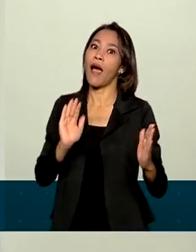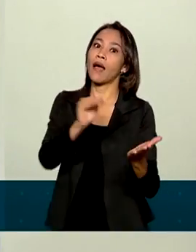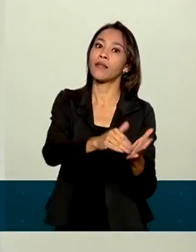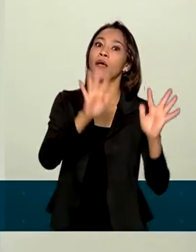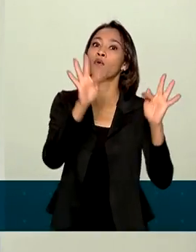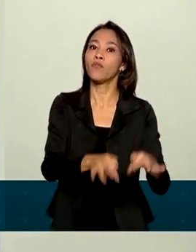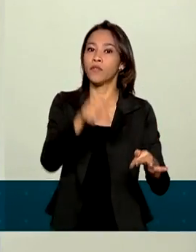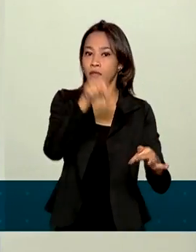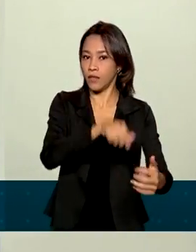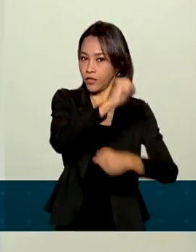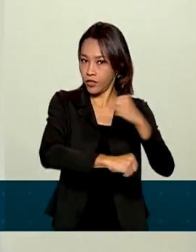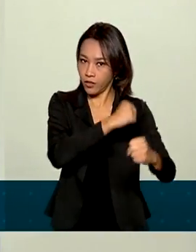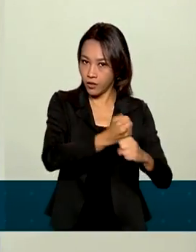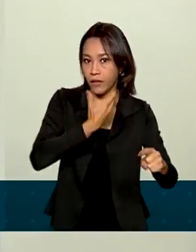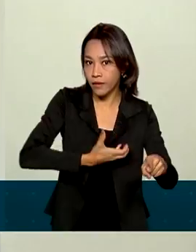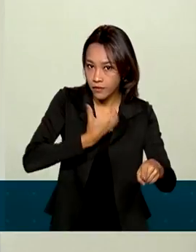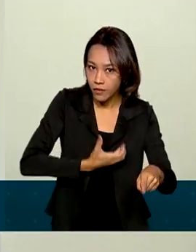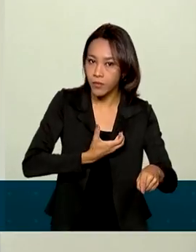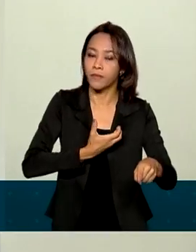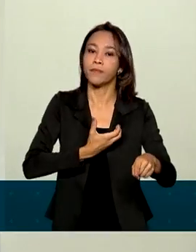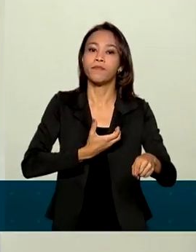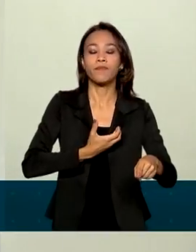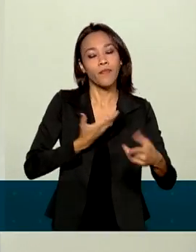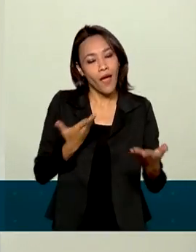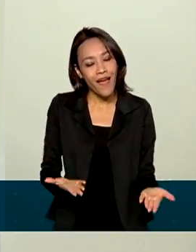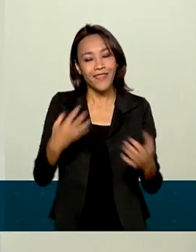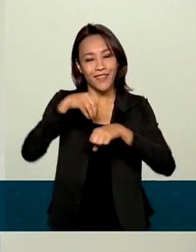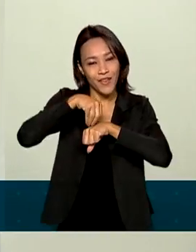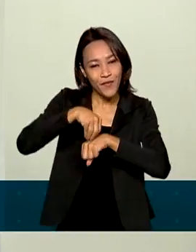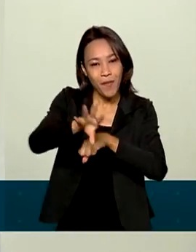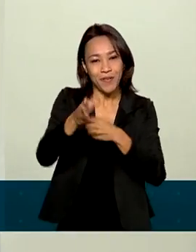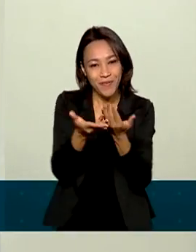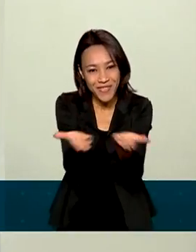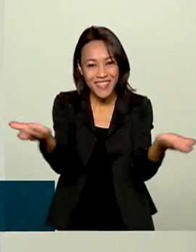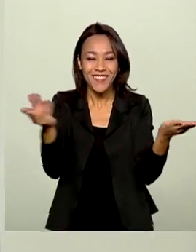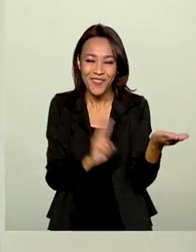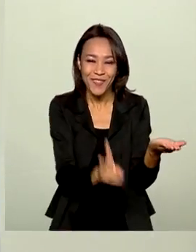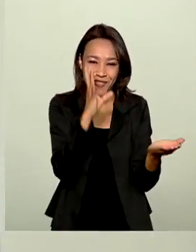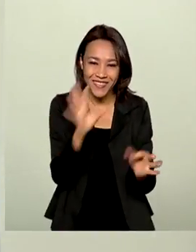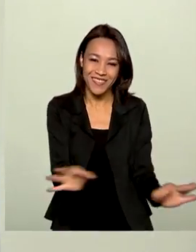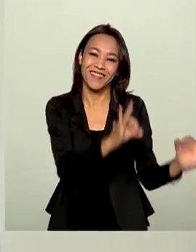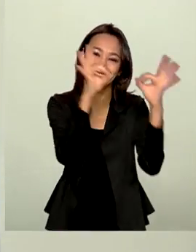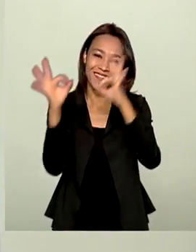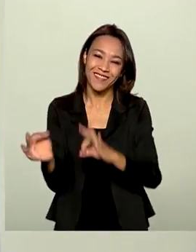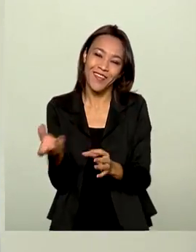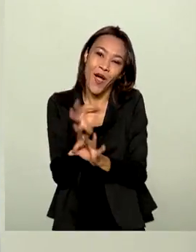deste ano, ou seja, em dezembro de 2021. Essa é a informação que nós tínhamos para hoje. Continue conosco. Tenha um ótimo dia. Tchau,